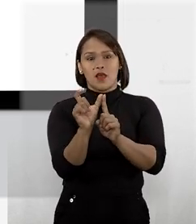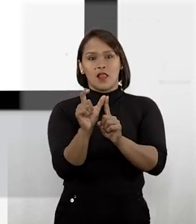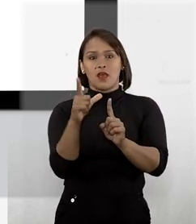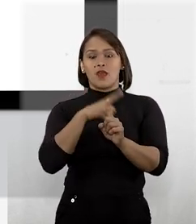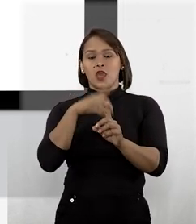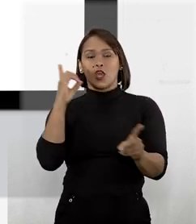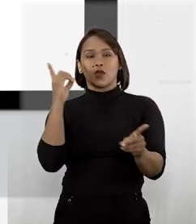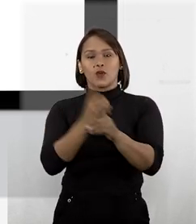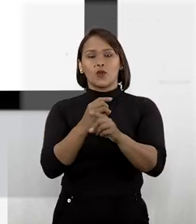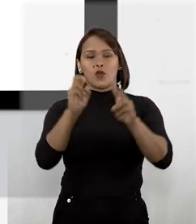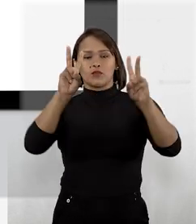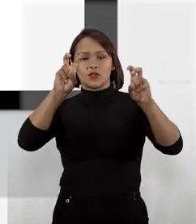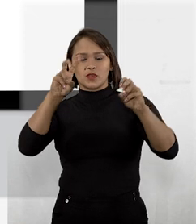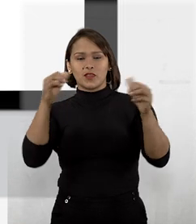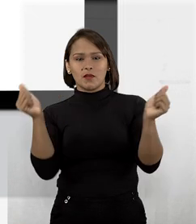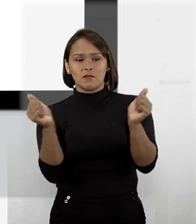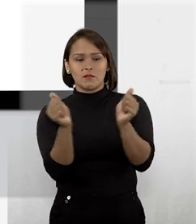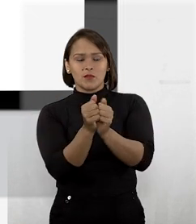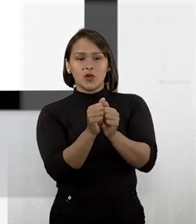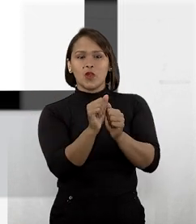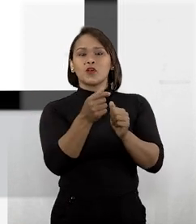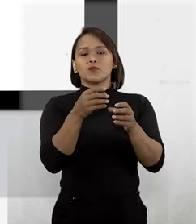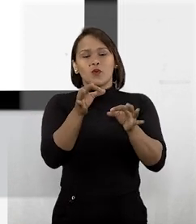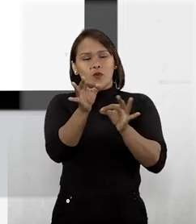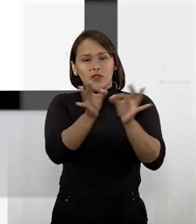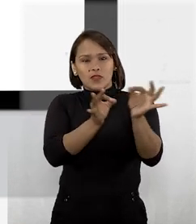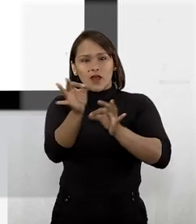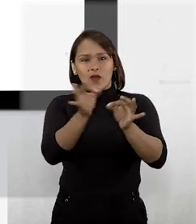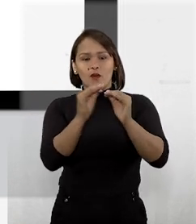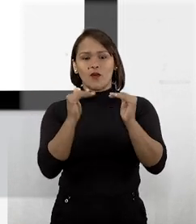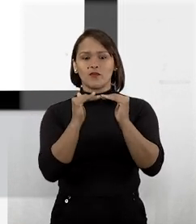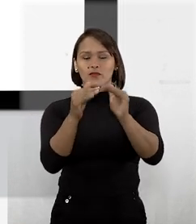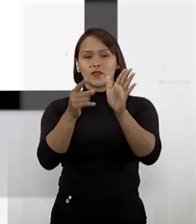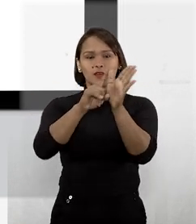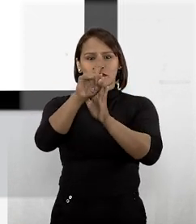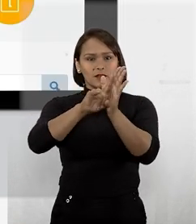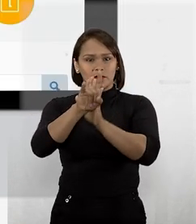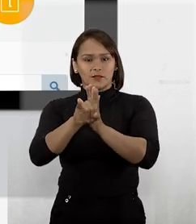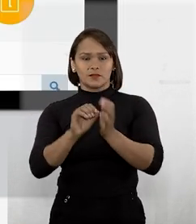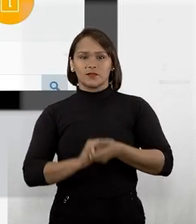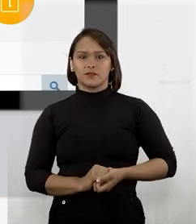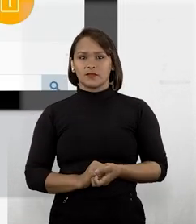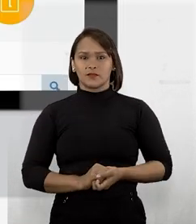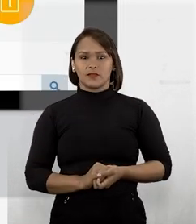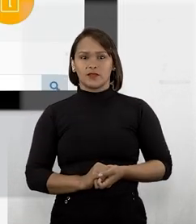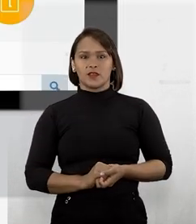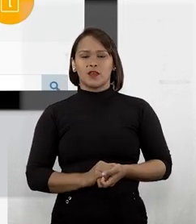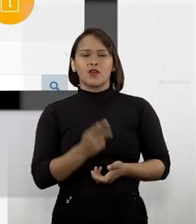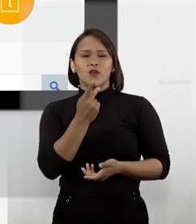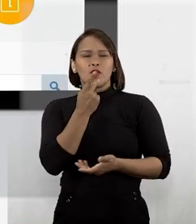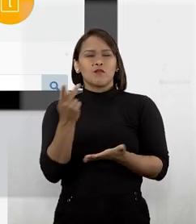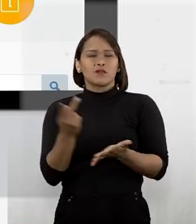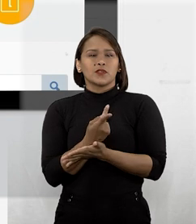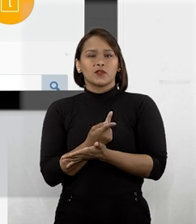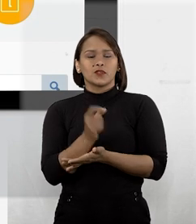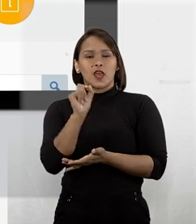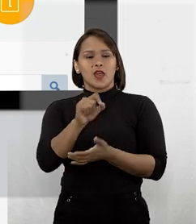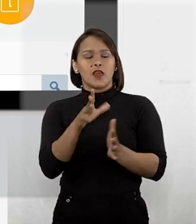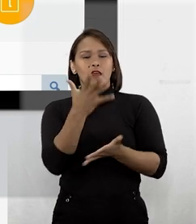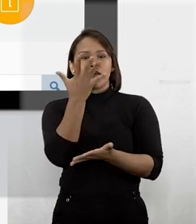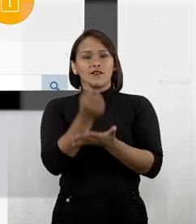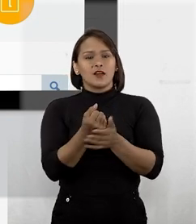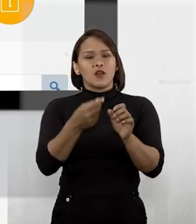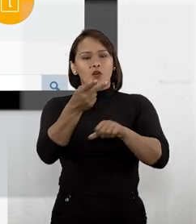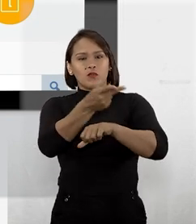localiza termos adjacentes na ordem estabelecida na pesquisa. Funciona assim. Vamos procurar